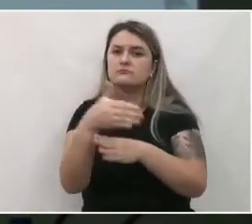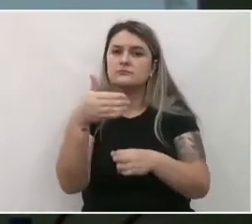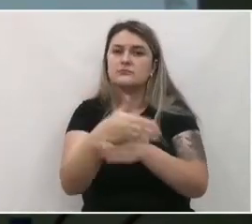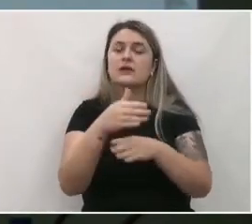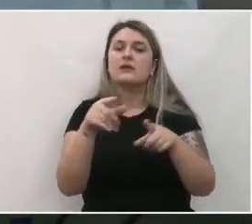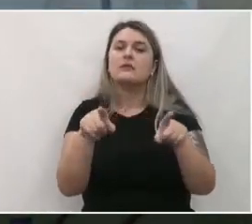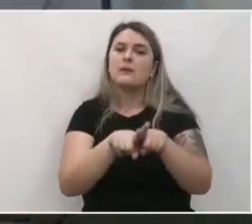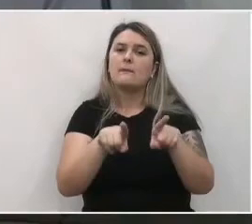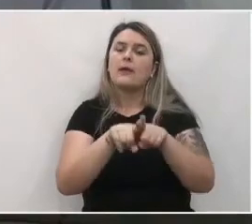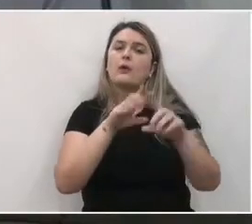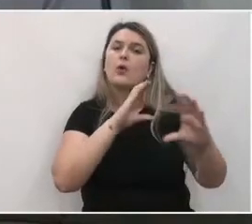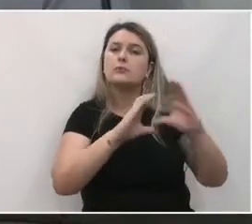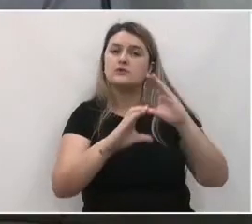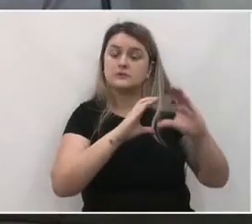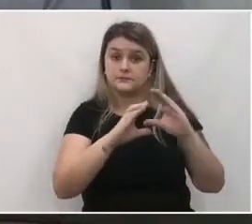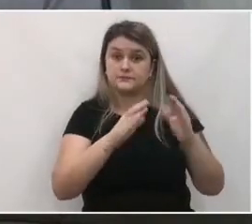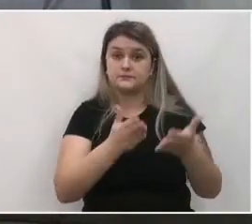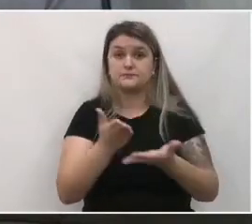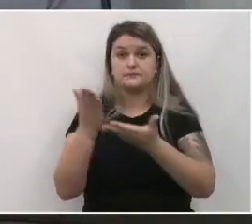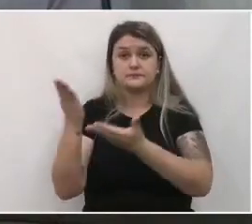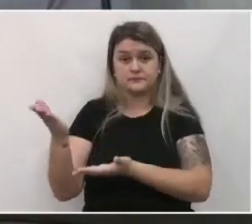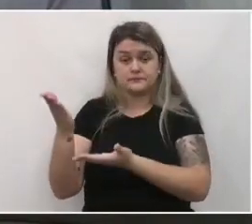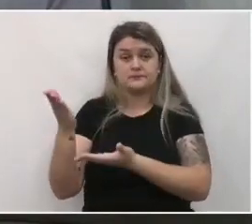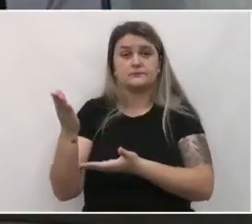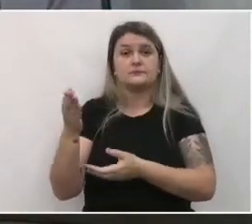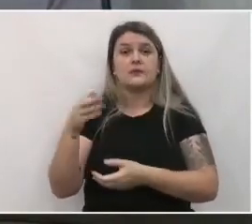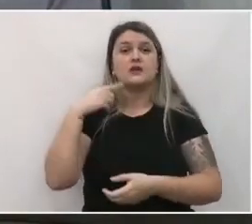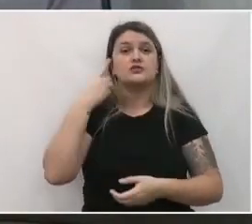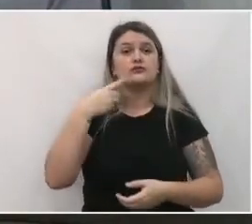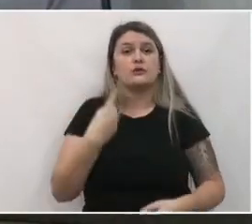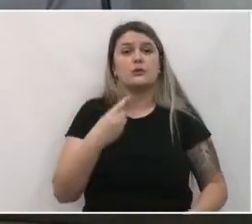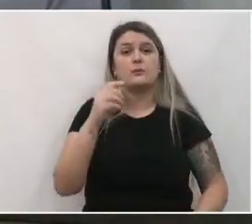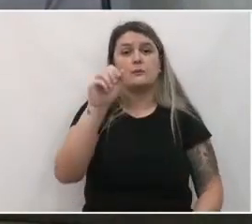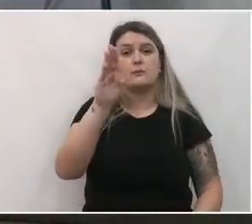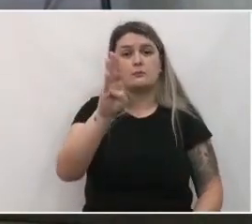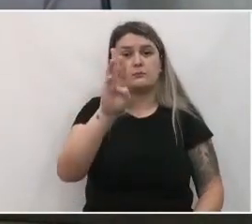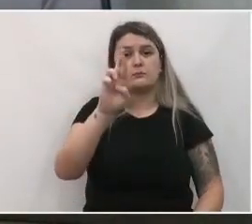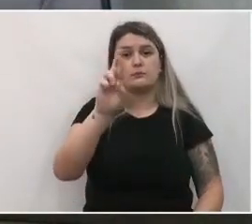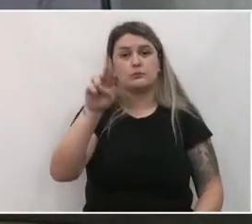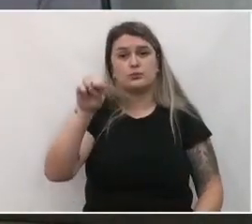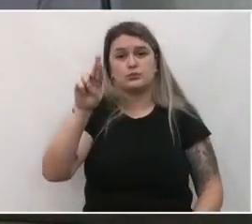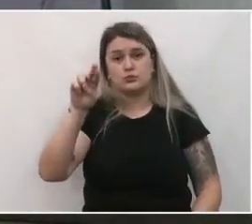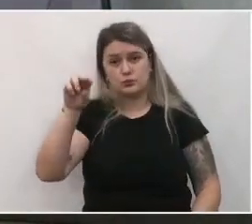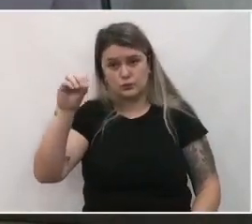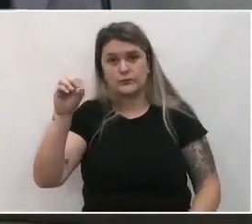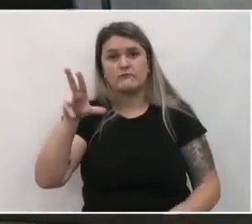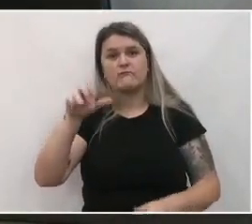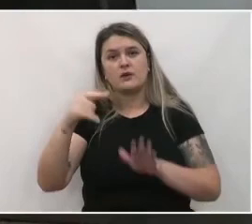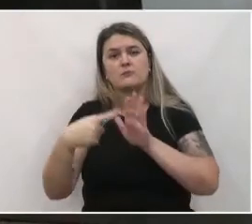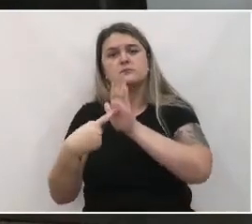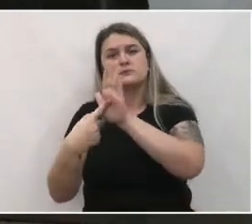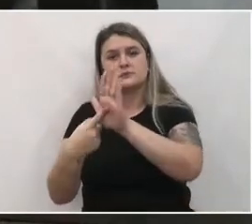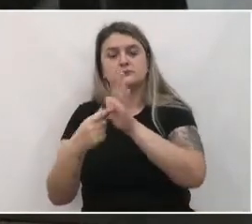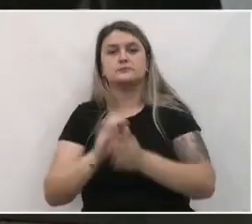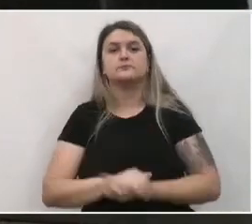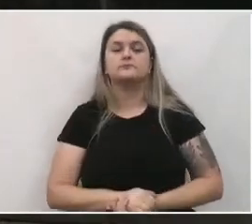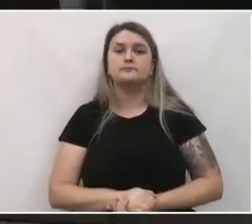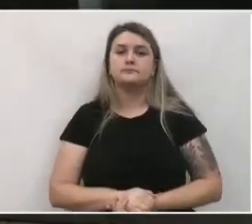comunicação. Agora eu passo a palavra para o advogado Bruno, para ele apresentar um pouco.